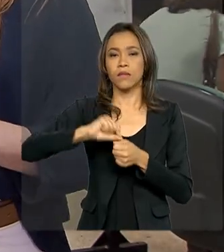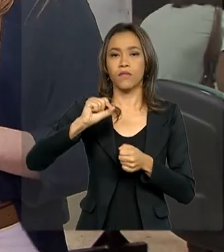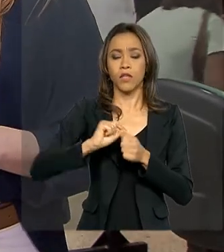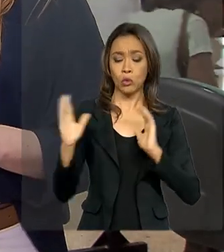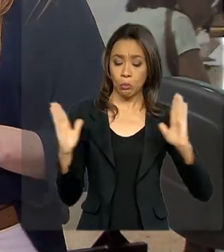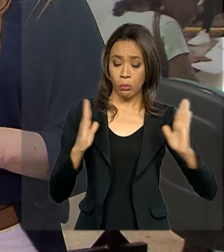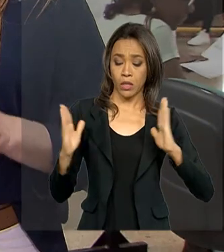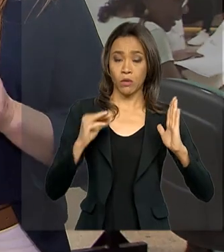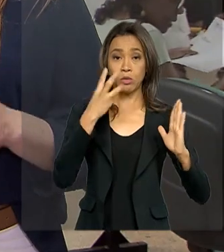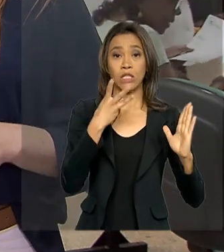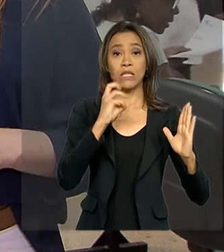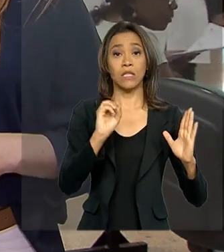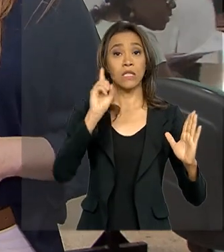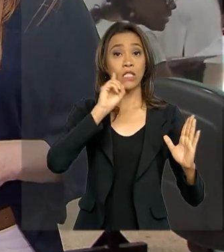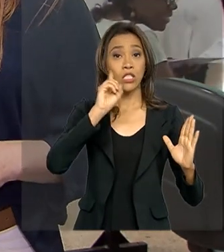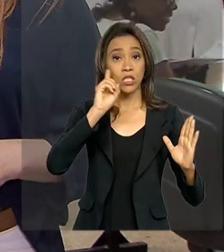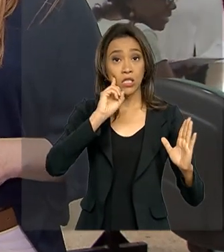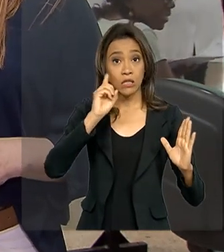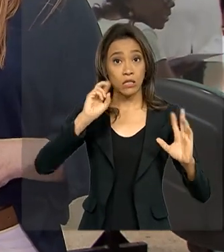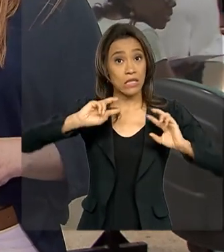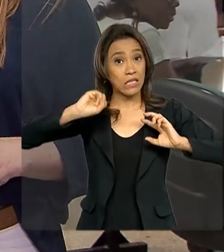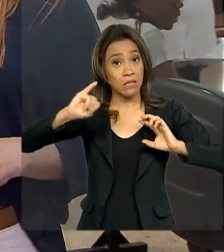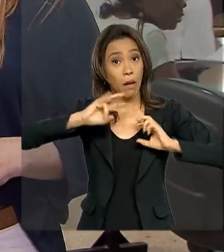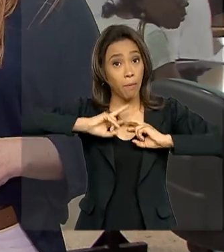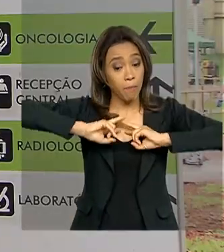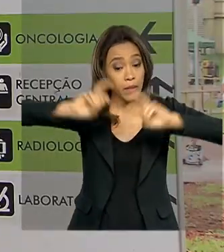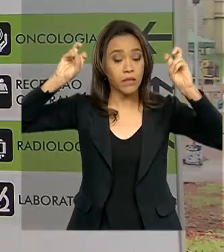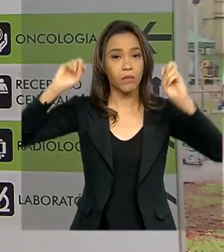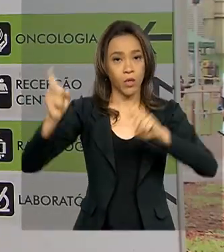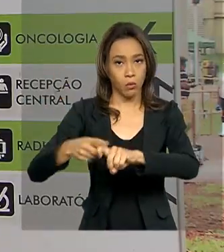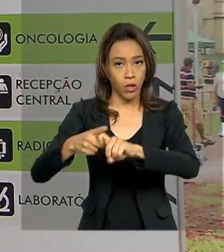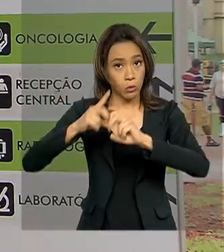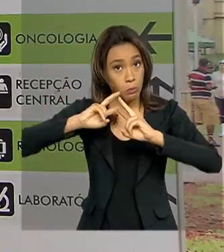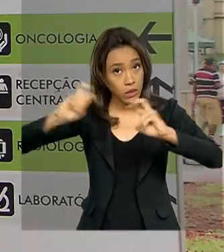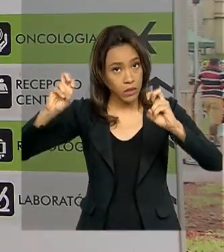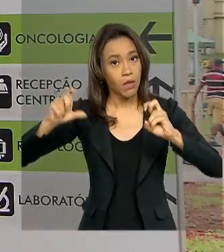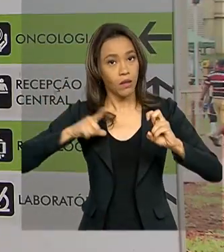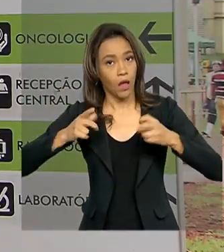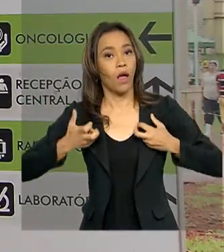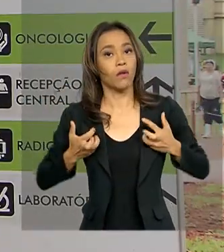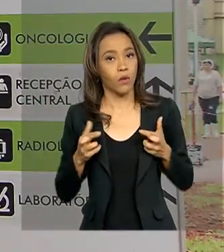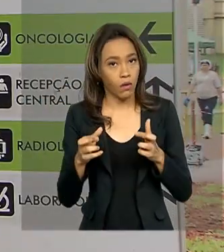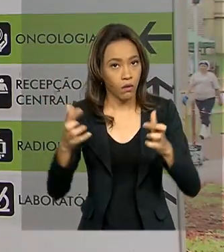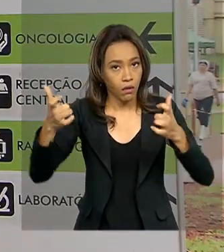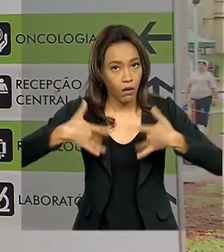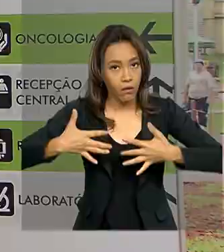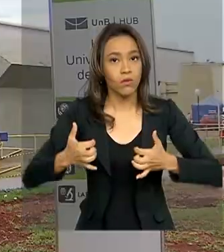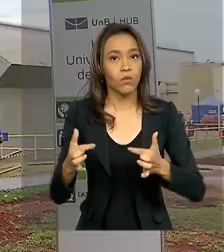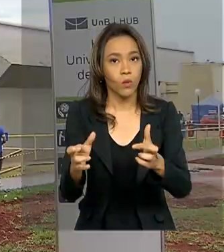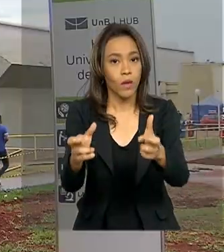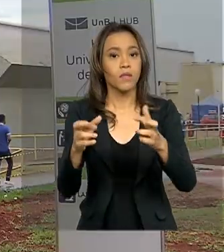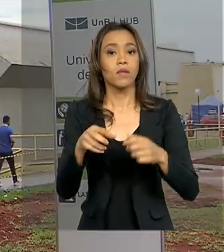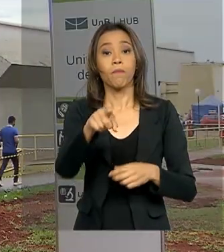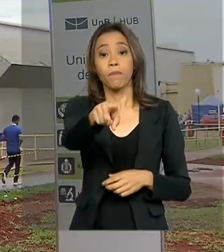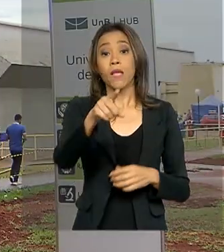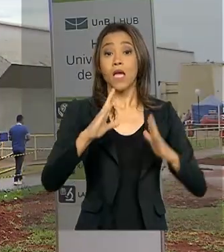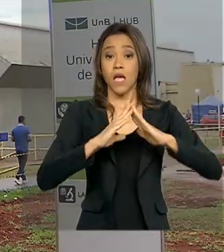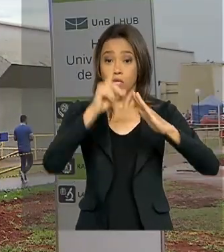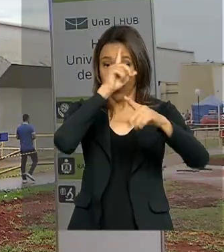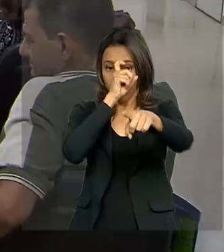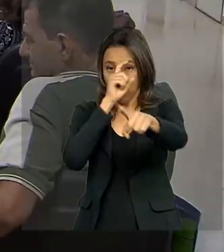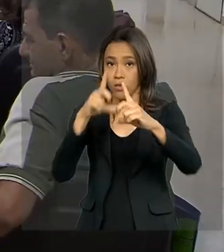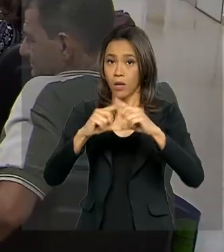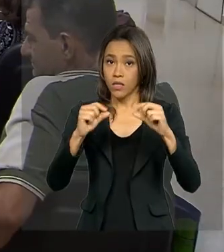de 30 dias após a primeira suspeita do médico. Atualmente, o Hospital Universitário de Brasília recebe por